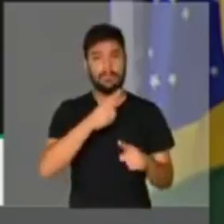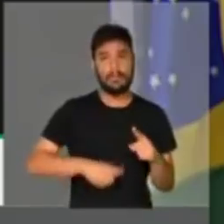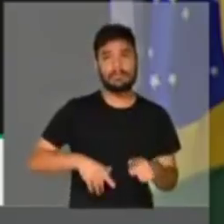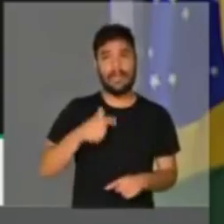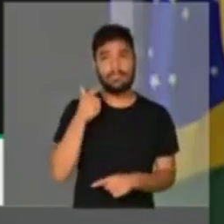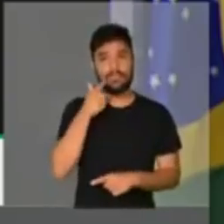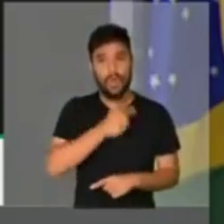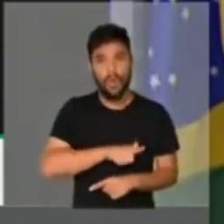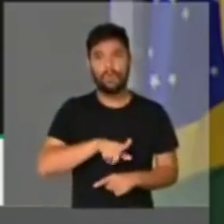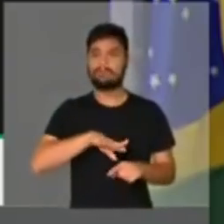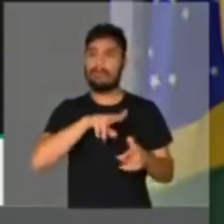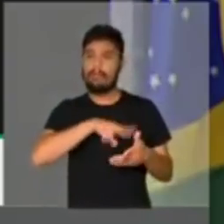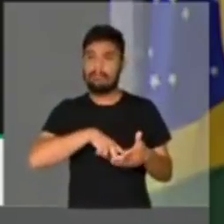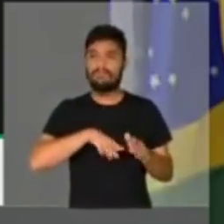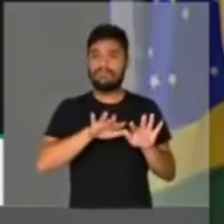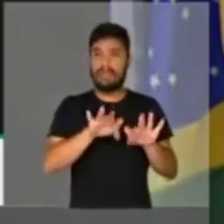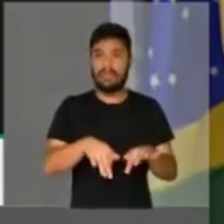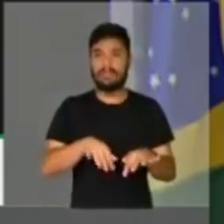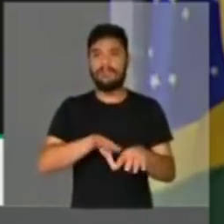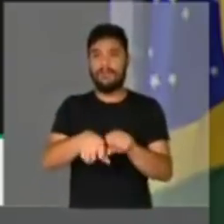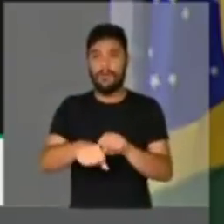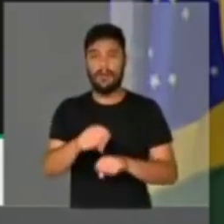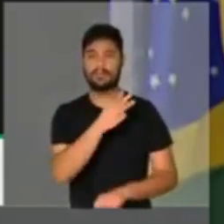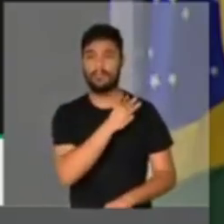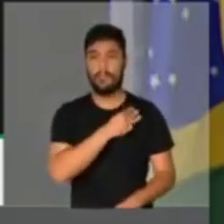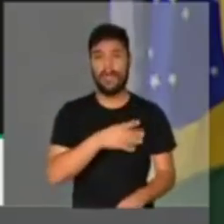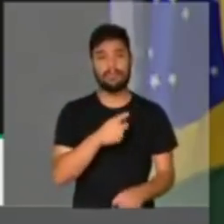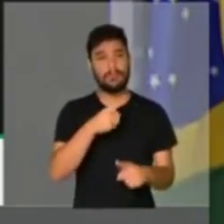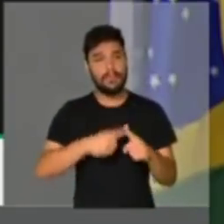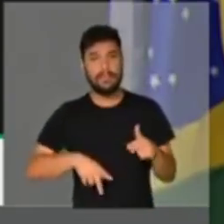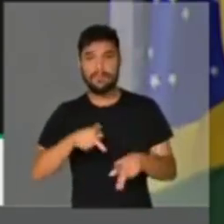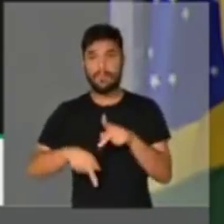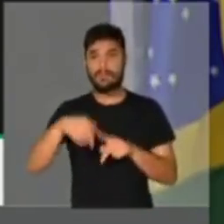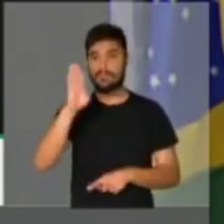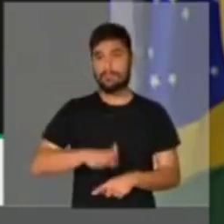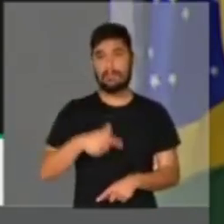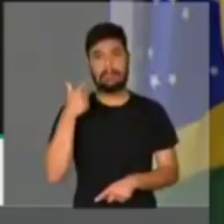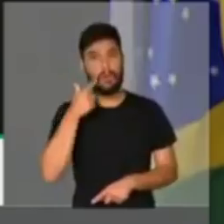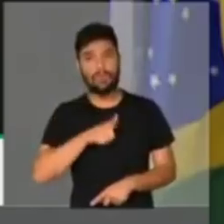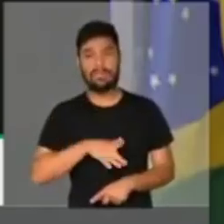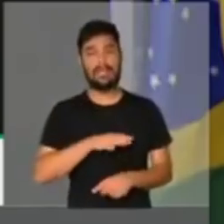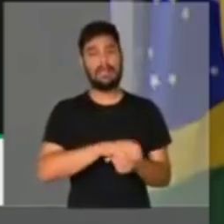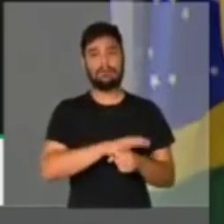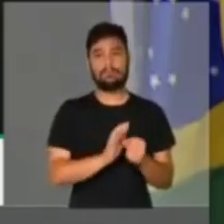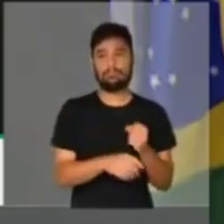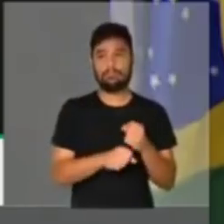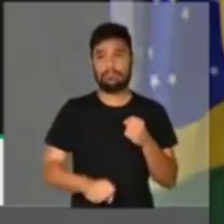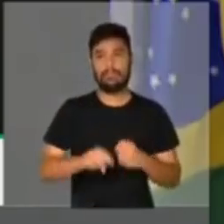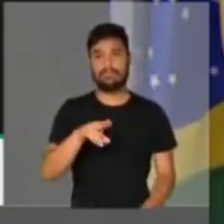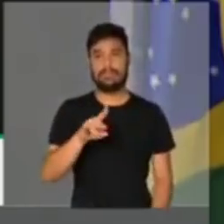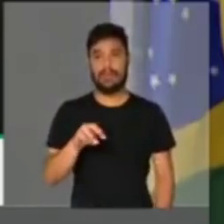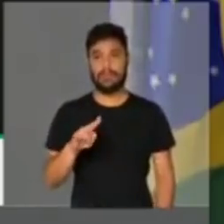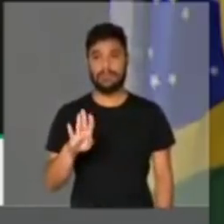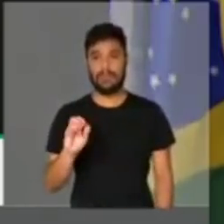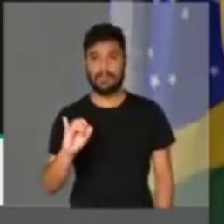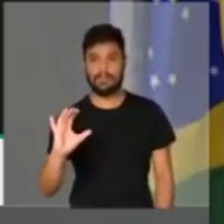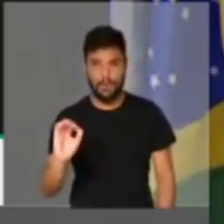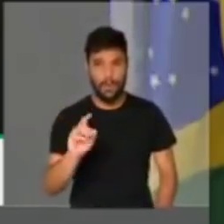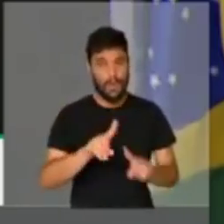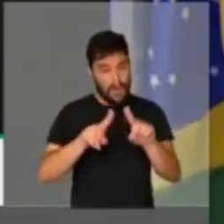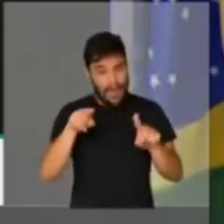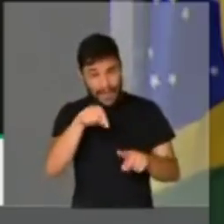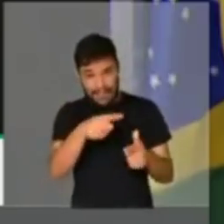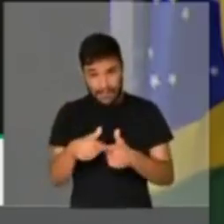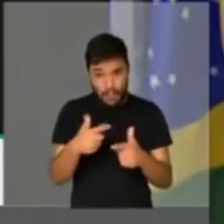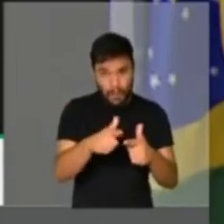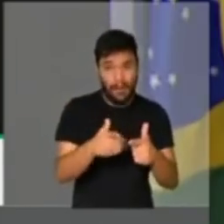terminando o ensino médio, metade dos brasileiros sem acesso ao saneamento básico, e por aí vai, todos esses problemas não